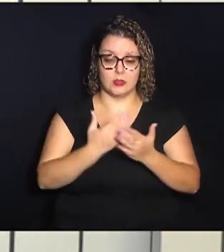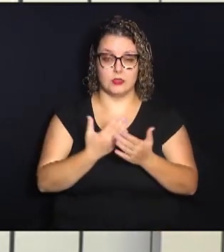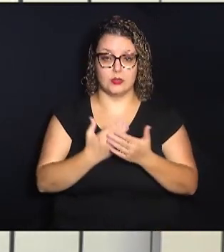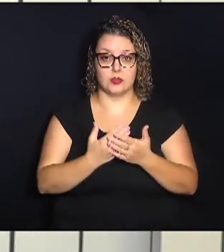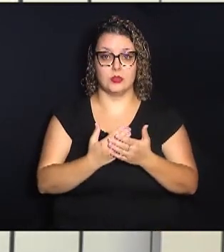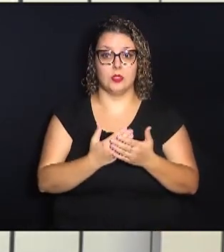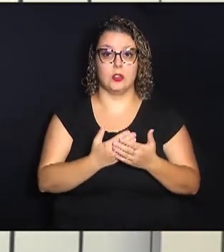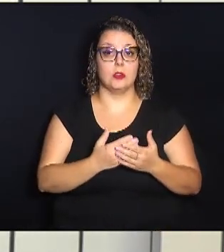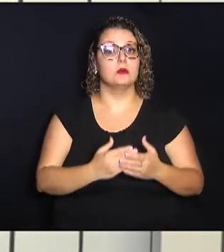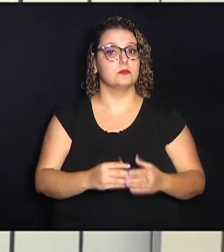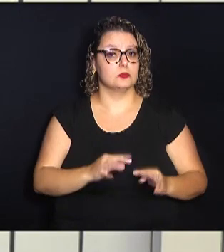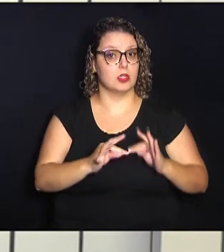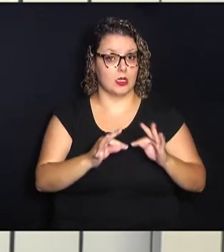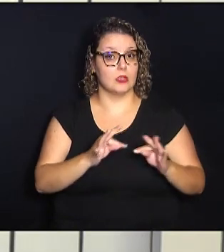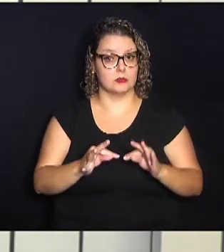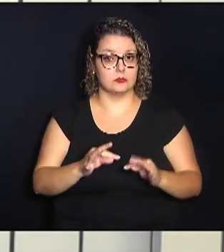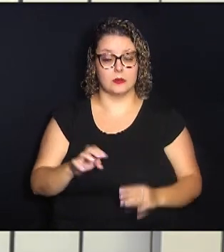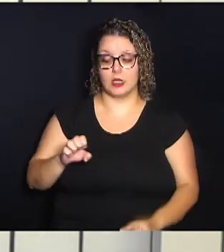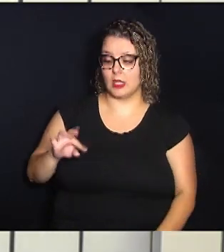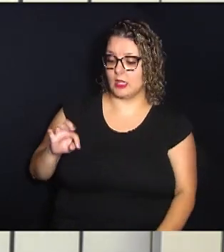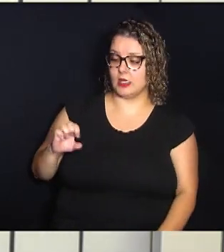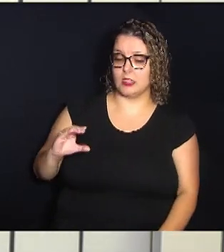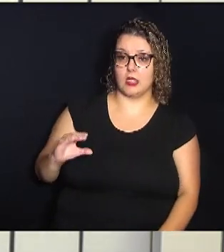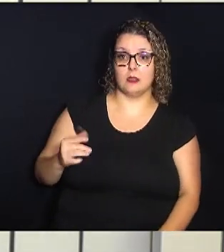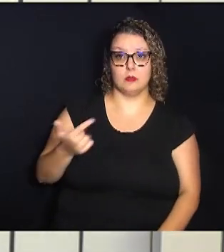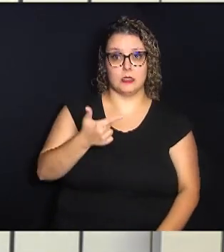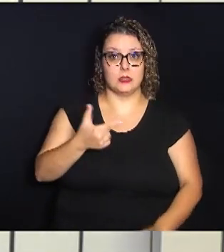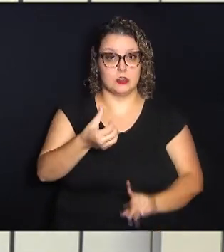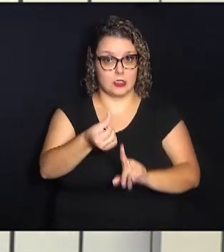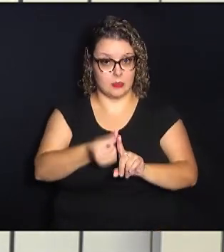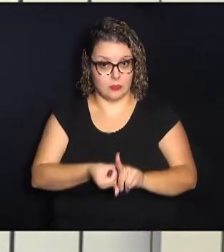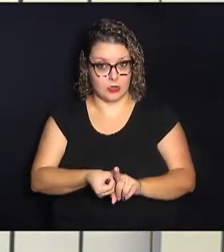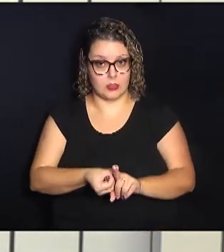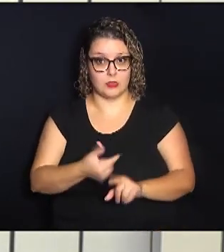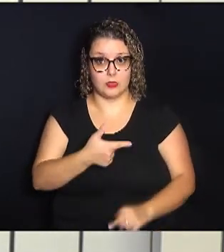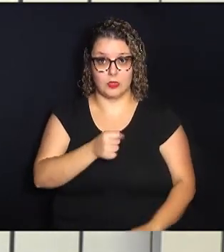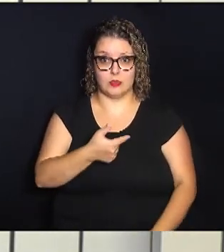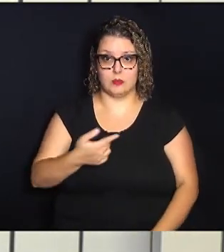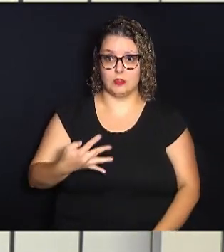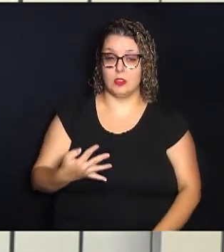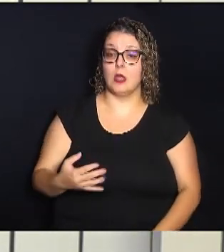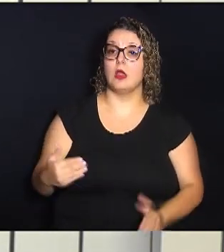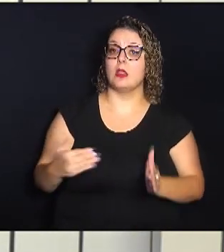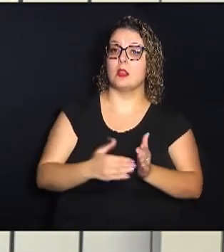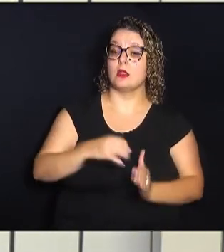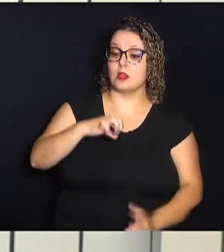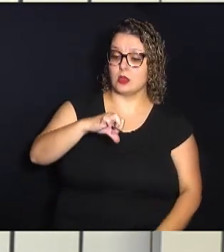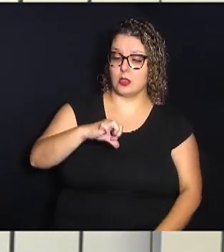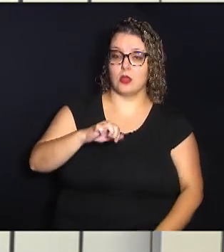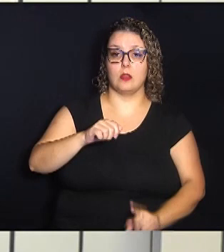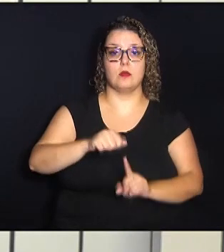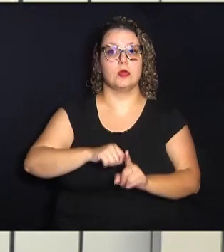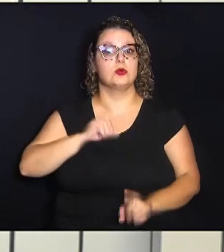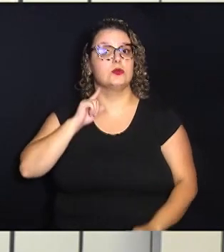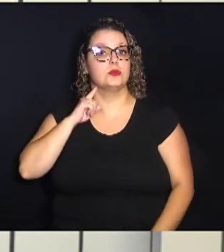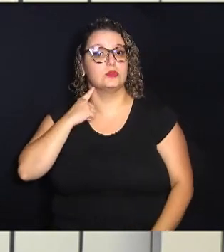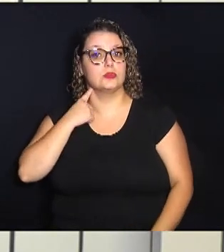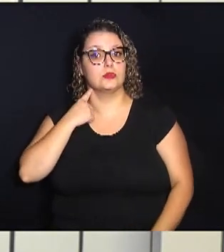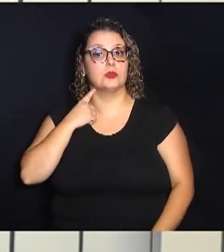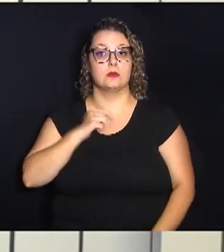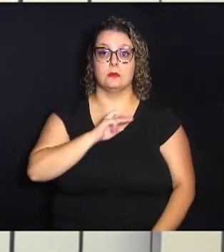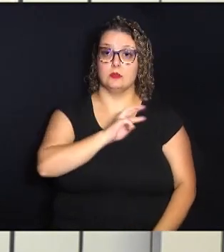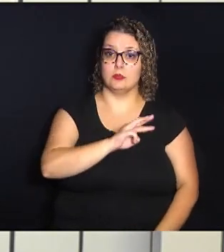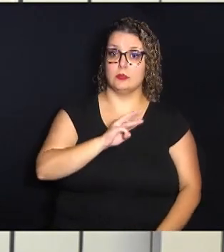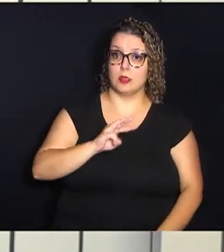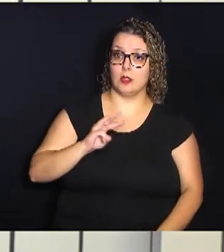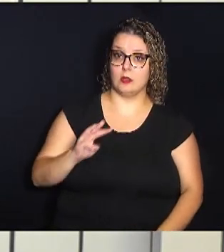ETECs, para este segundo semestre de 2024, até o dia 9 de maio, exclusivamente pelo site